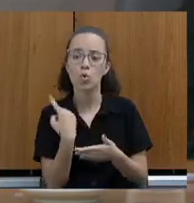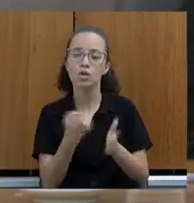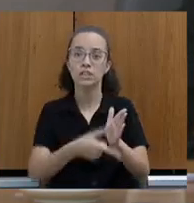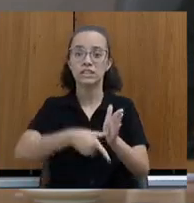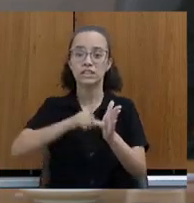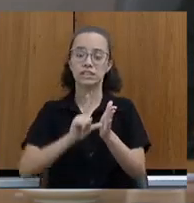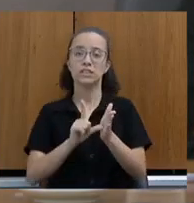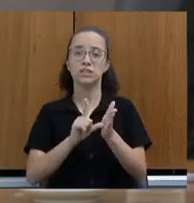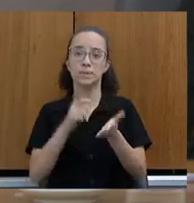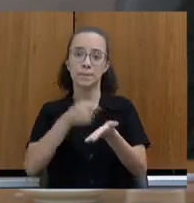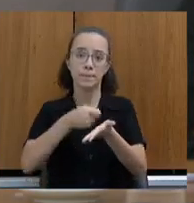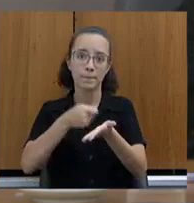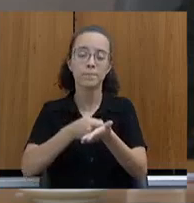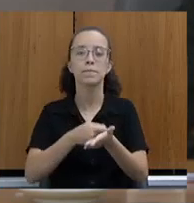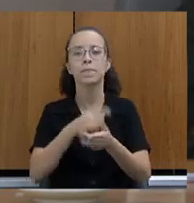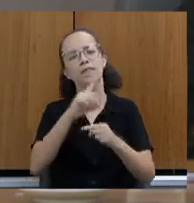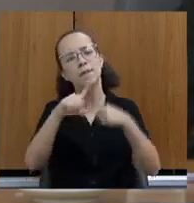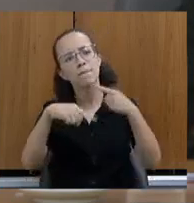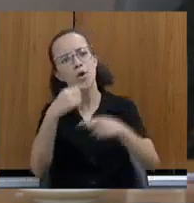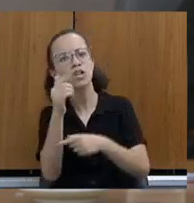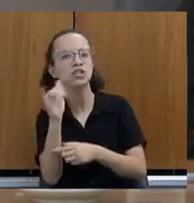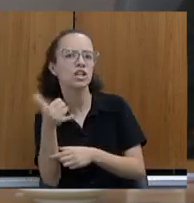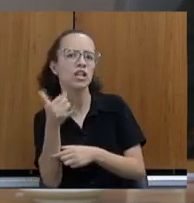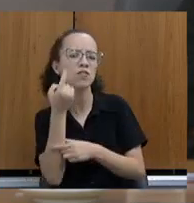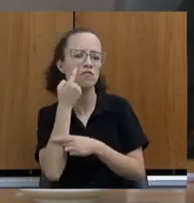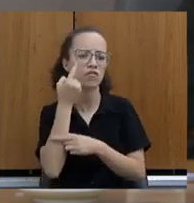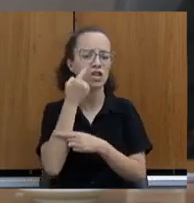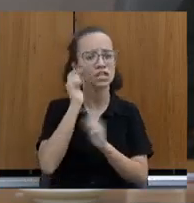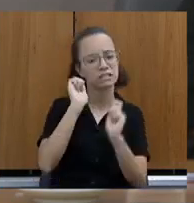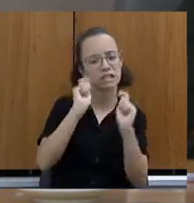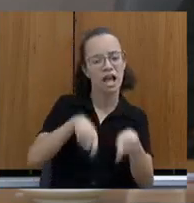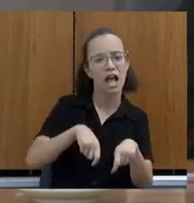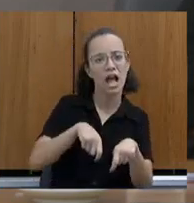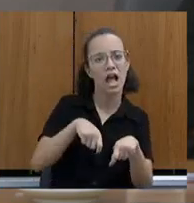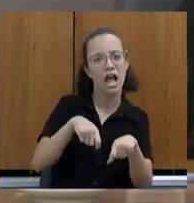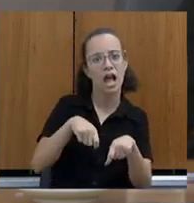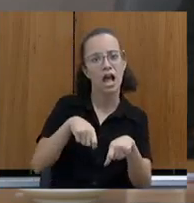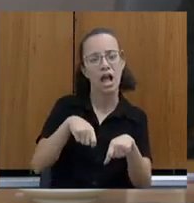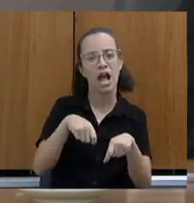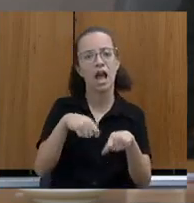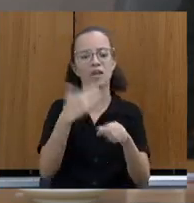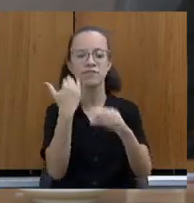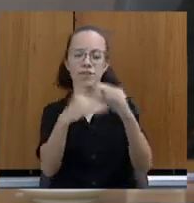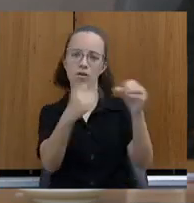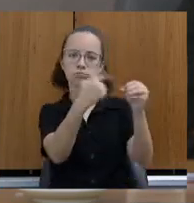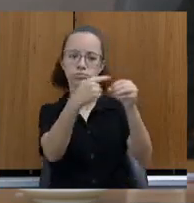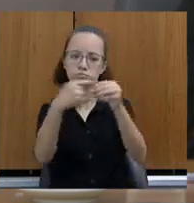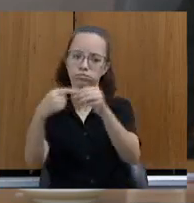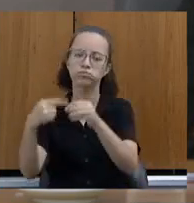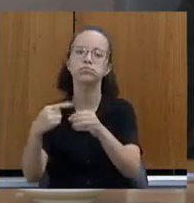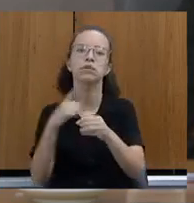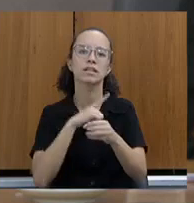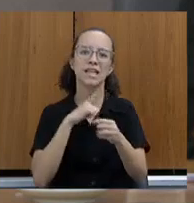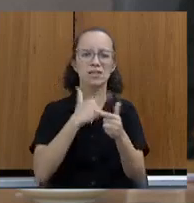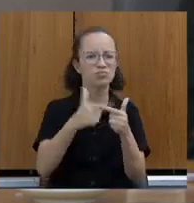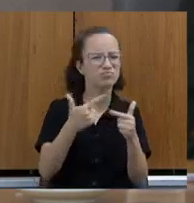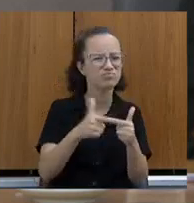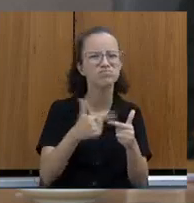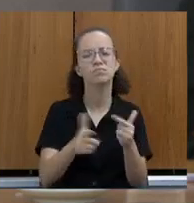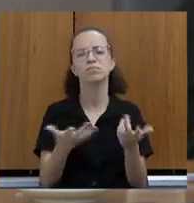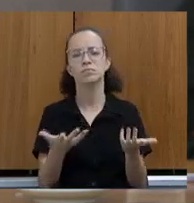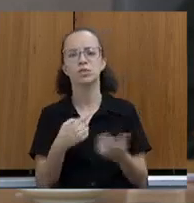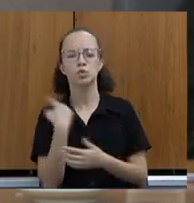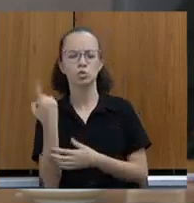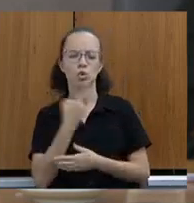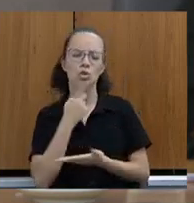Depois, nós vamos em janeiro ver a possibilidade de adiantar as parcelas ordinárias aos municípios que estão em calamidade pública, como a gente vem